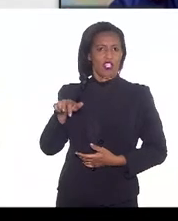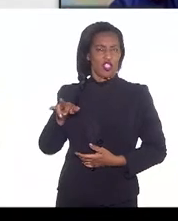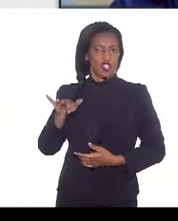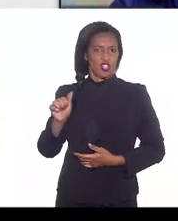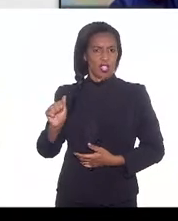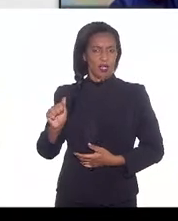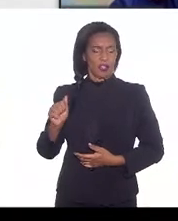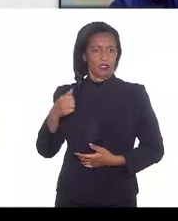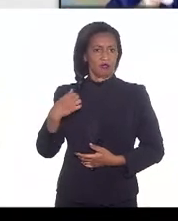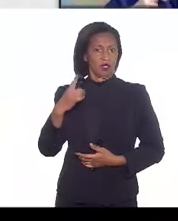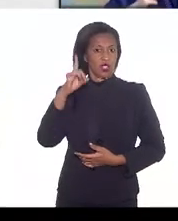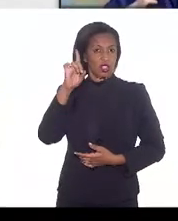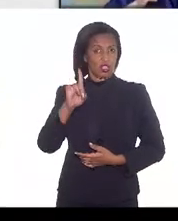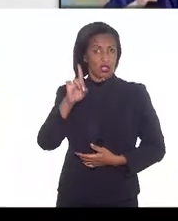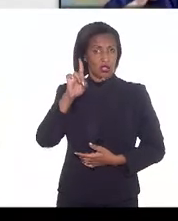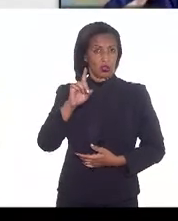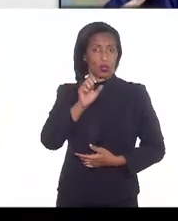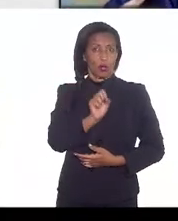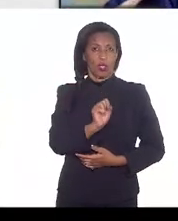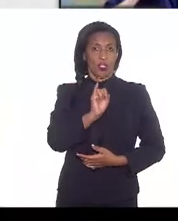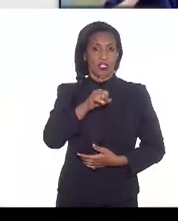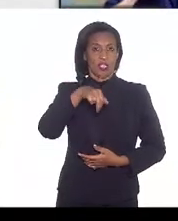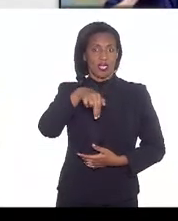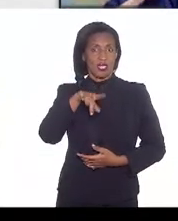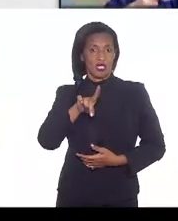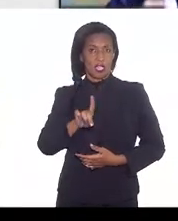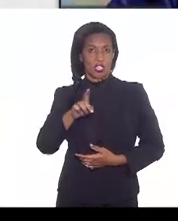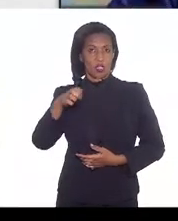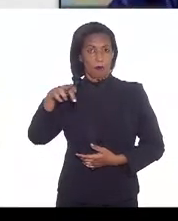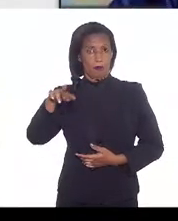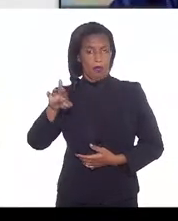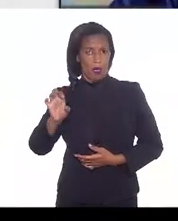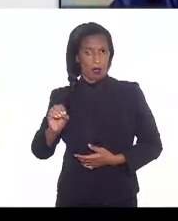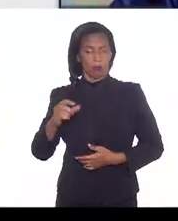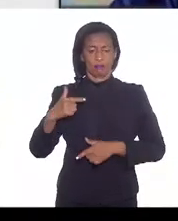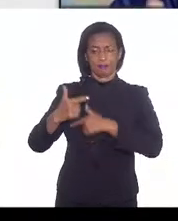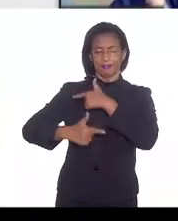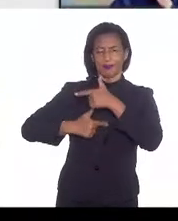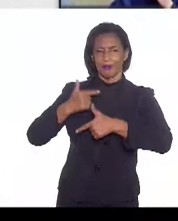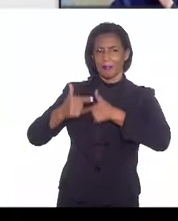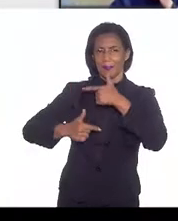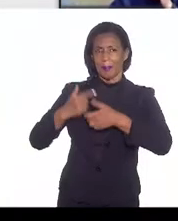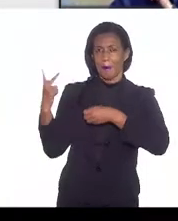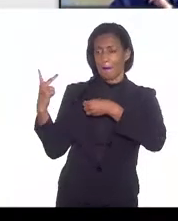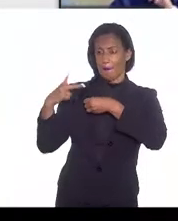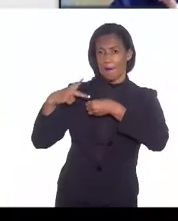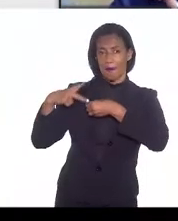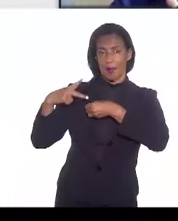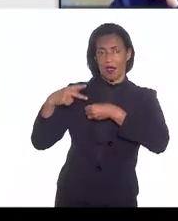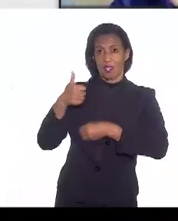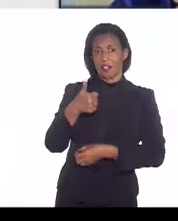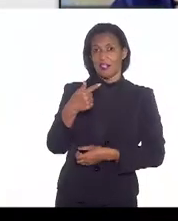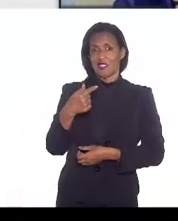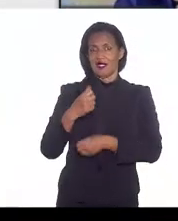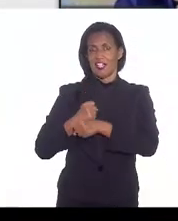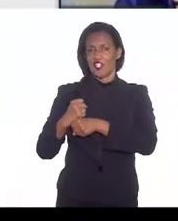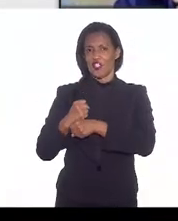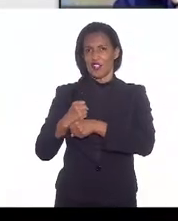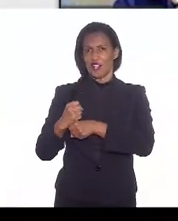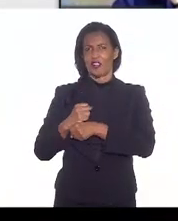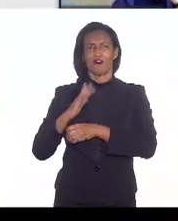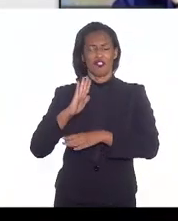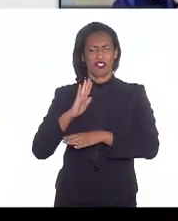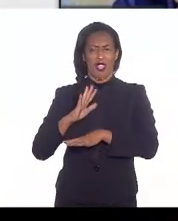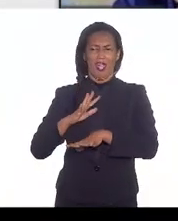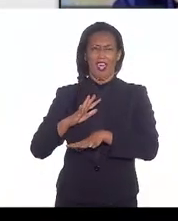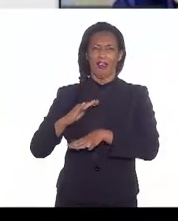direção do Sindipetro-NF. Trabalho aí nesta área do petróleo há 17 anos. Já tenho passado por várias áreas,